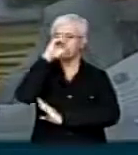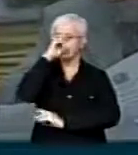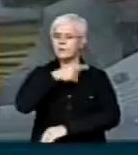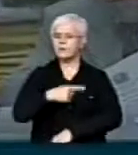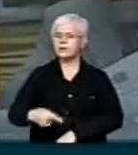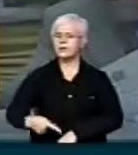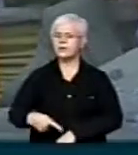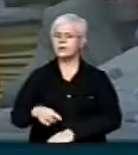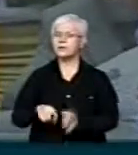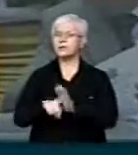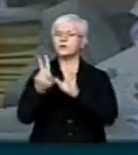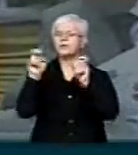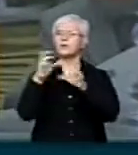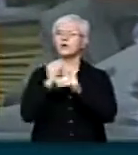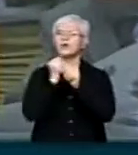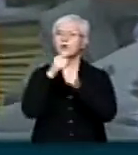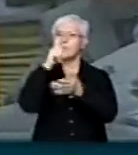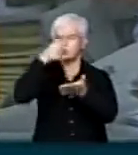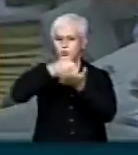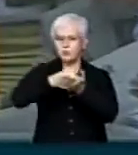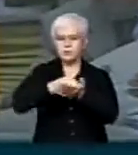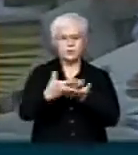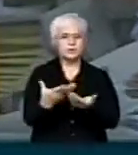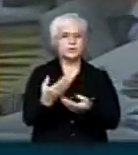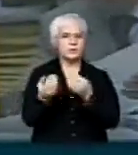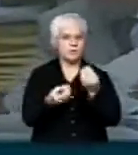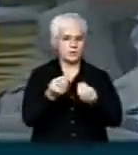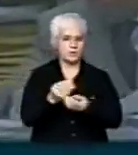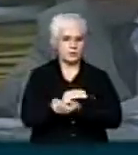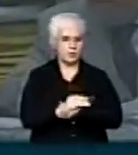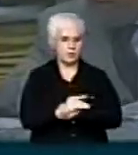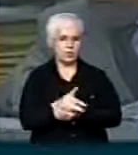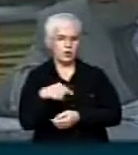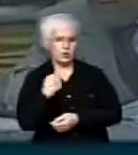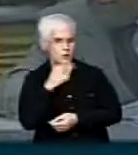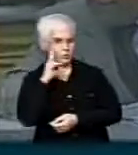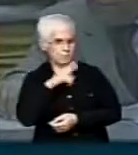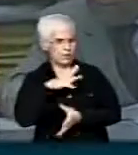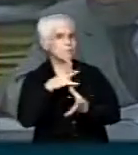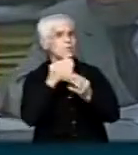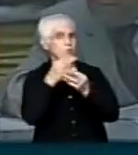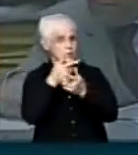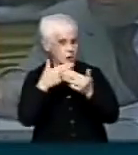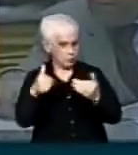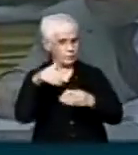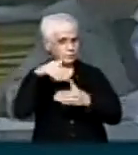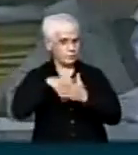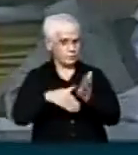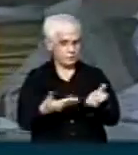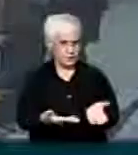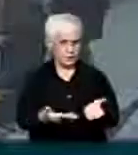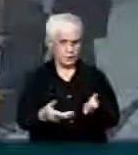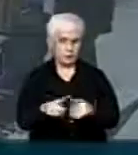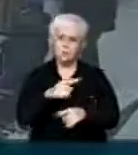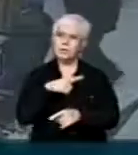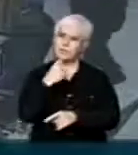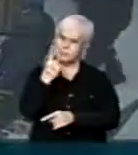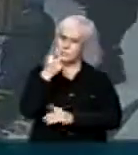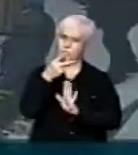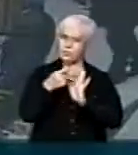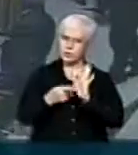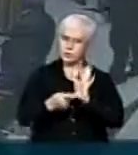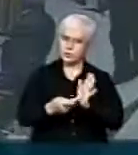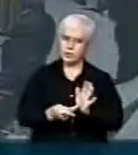Sr. Presidente, quero fazer uma ponderação? Eu estou vendo que nós temos muita coisa. E tem um projeto que